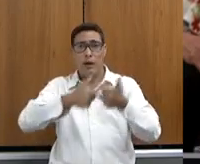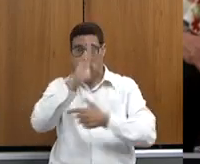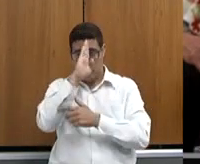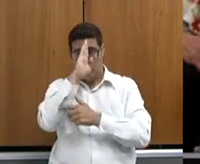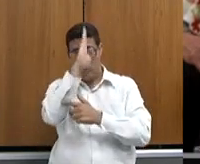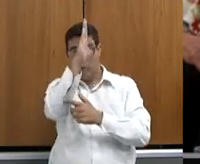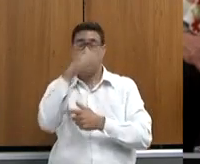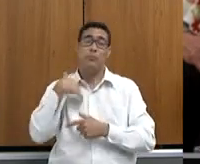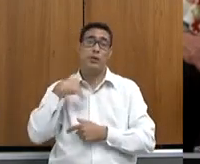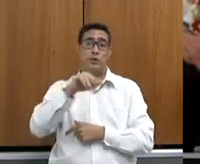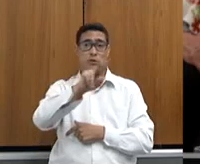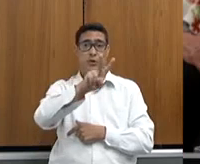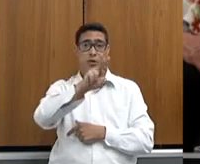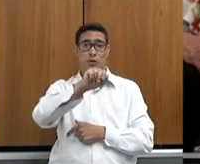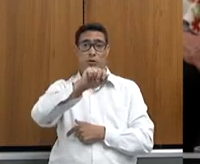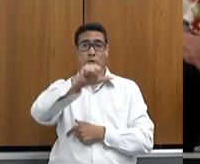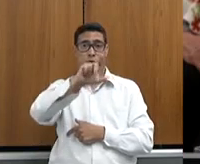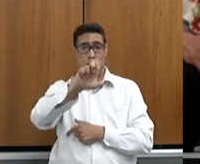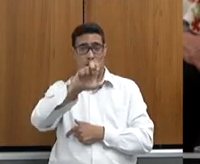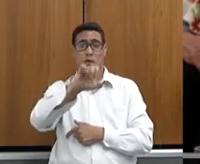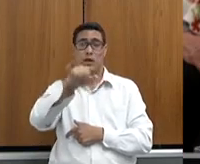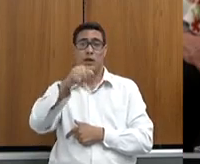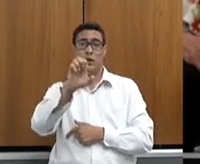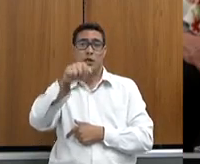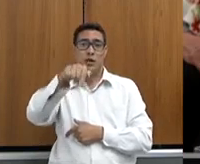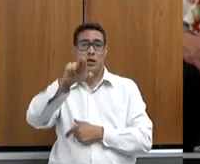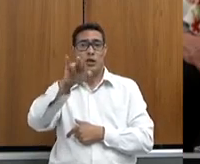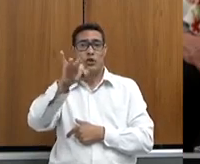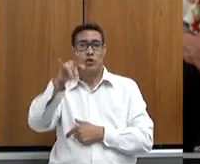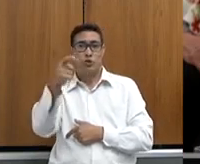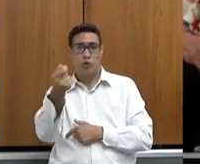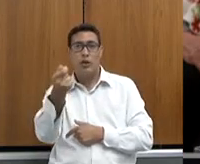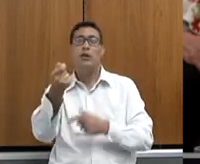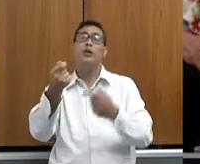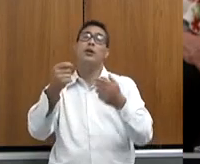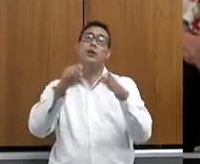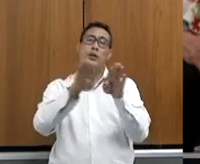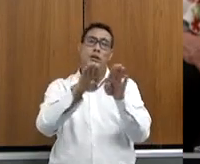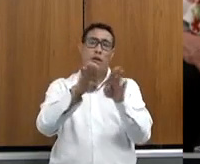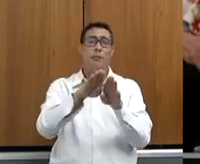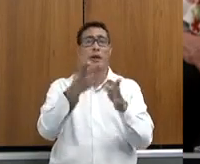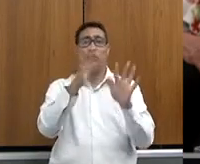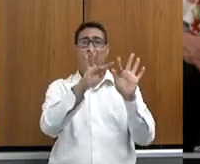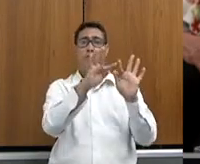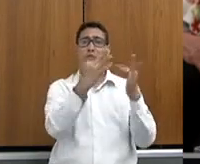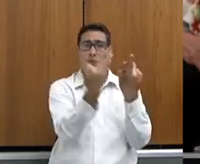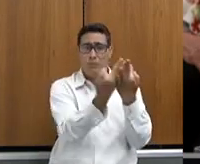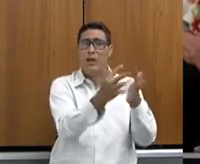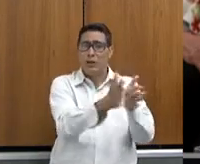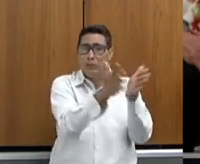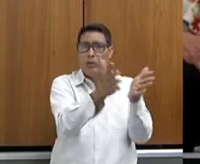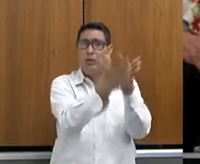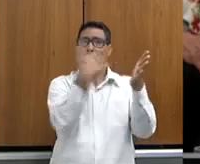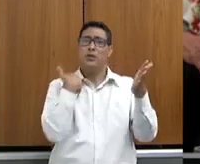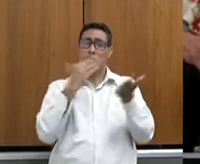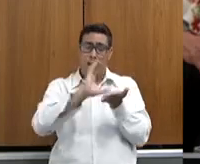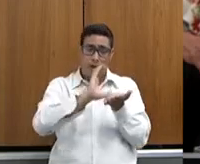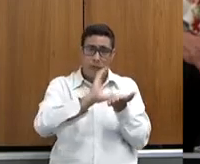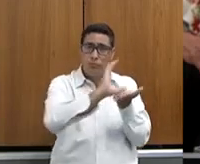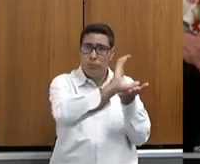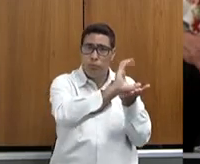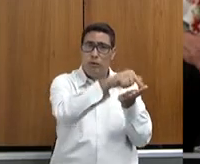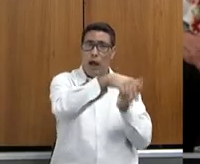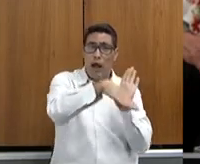Vale do Jequitinhon e no Norte de Minas, com essas famílias de menor renda, criando alguns programas lá para que tenha uma renda de subsistência e possa